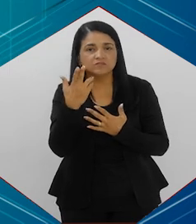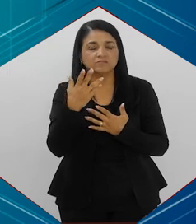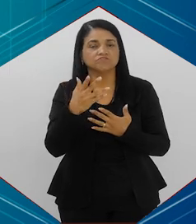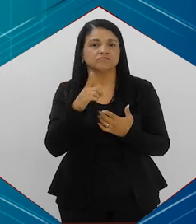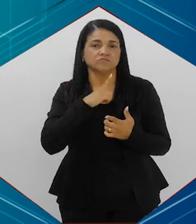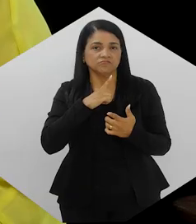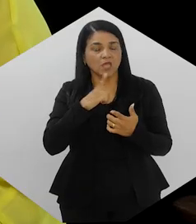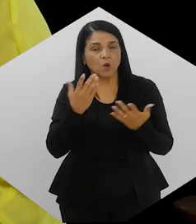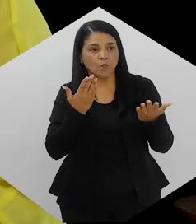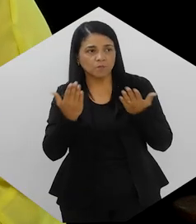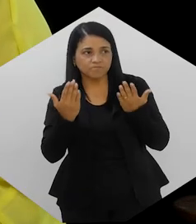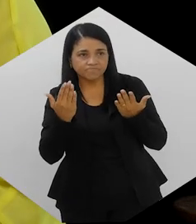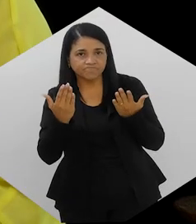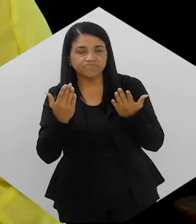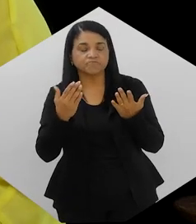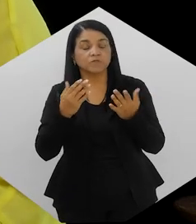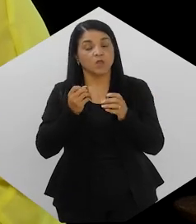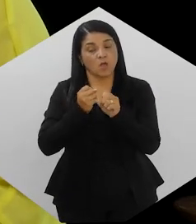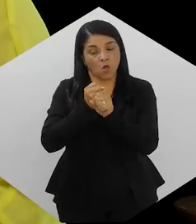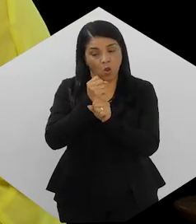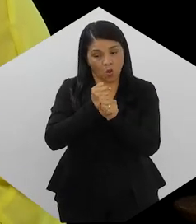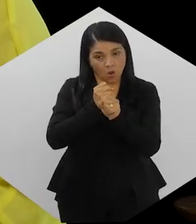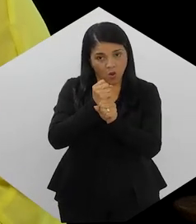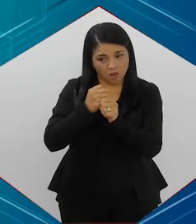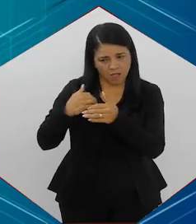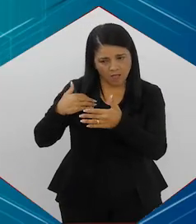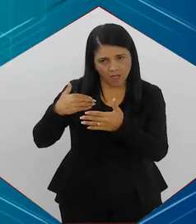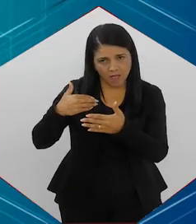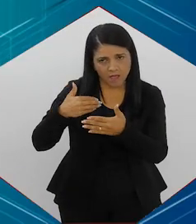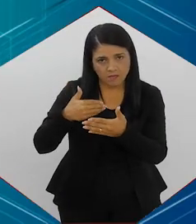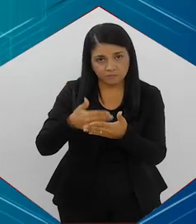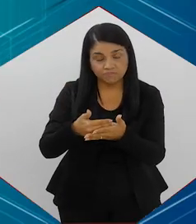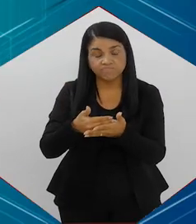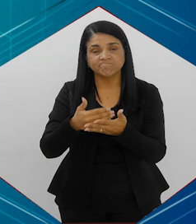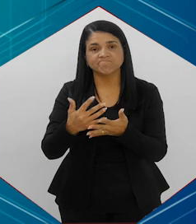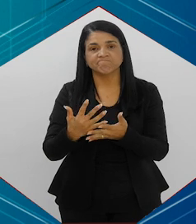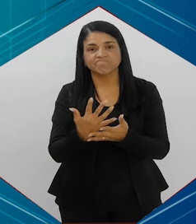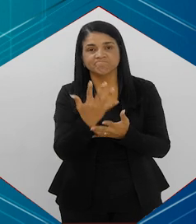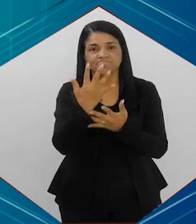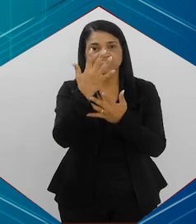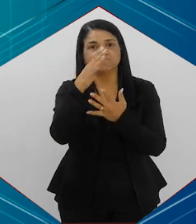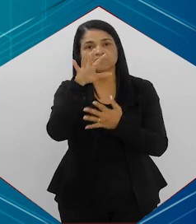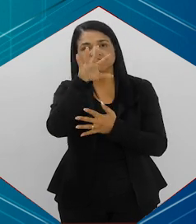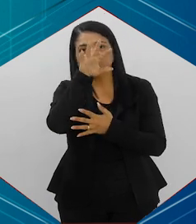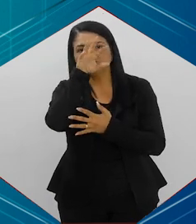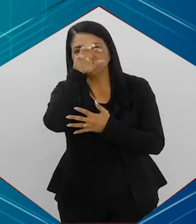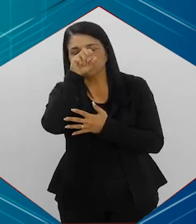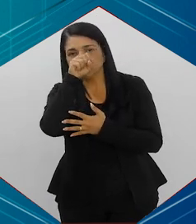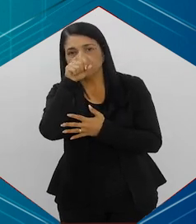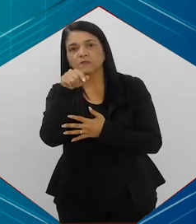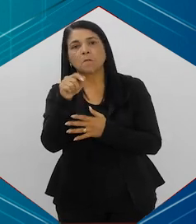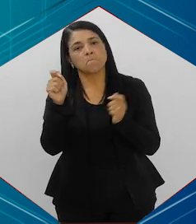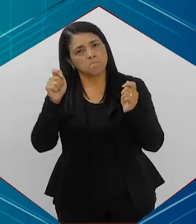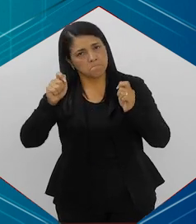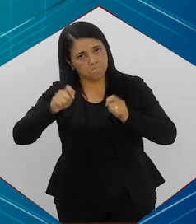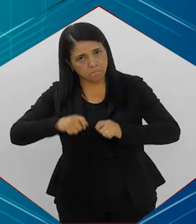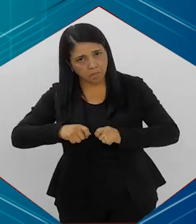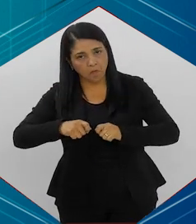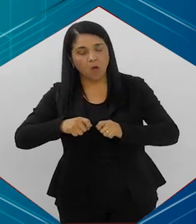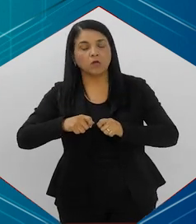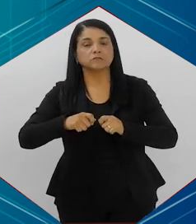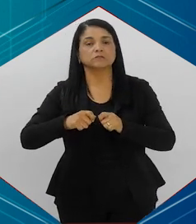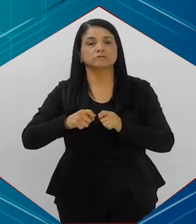isso? Ao longo dos anos, a gente sendo submetido àquela poluição, exposto àquela poluição, a gente pode